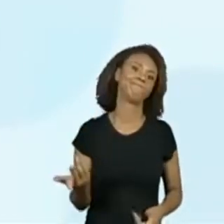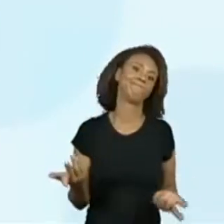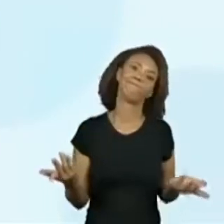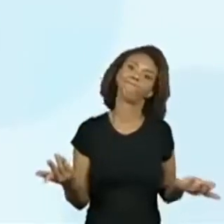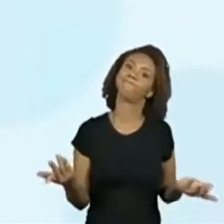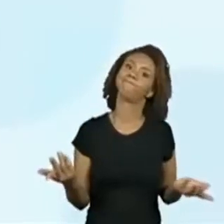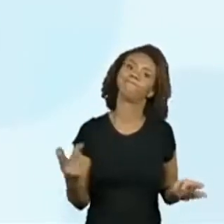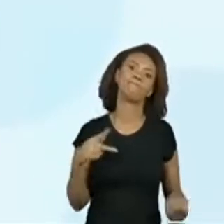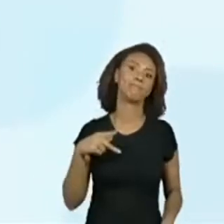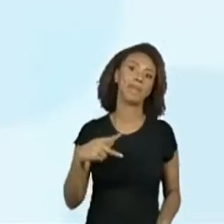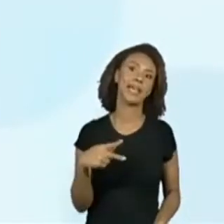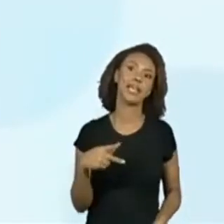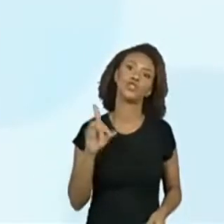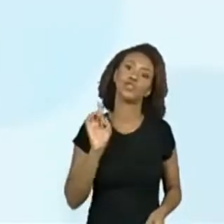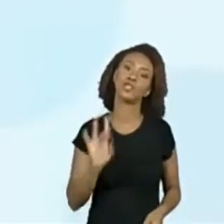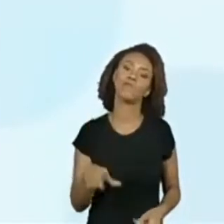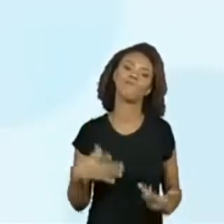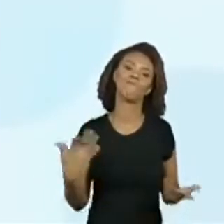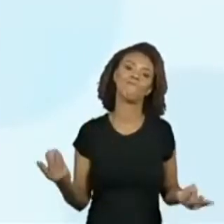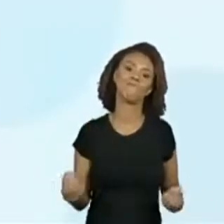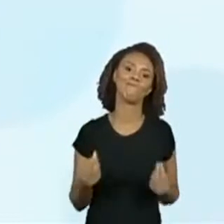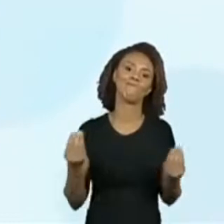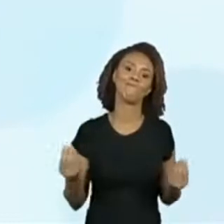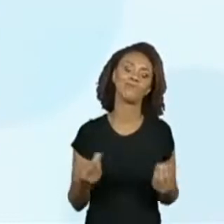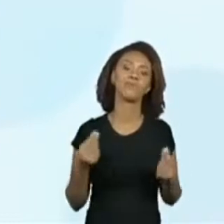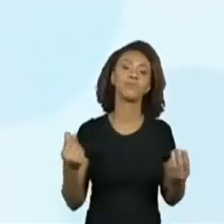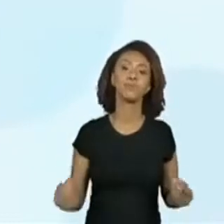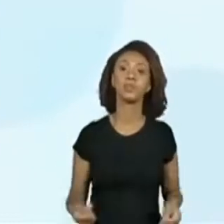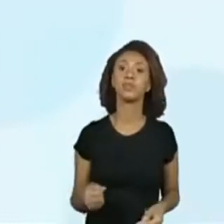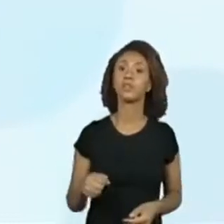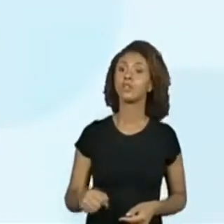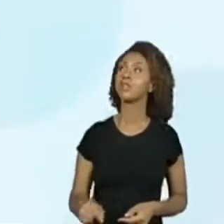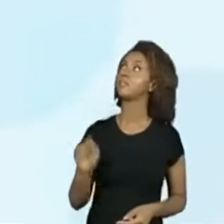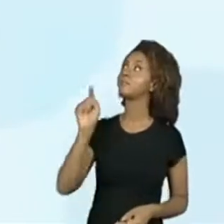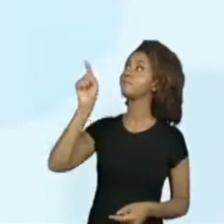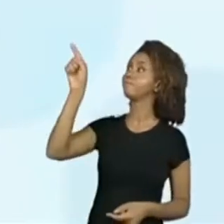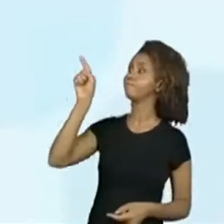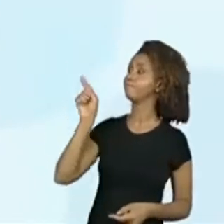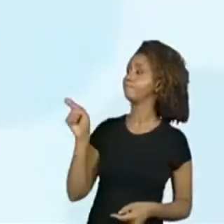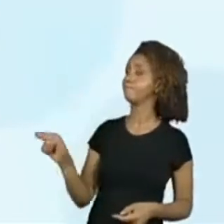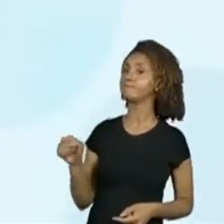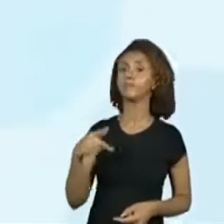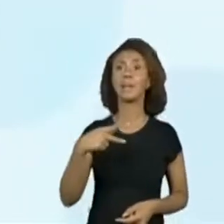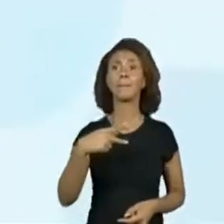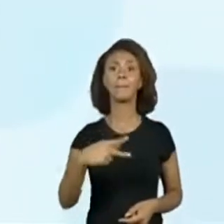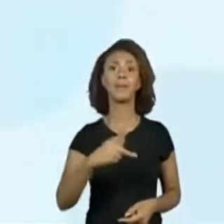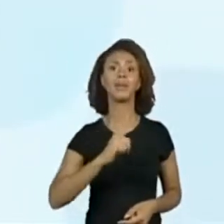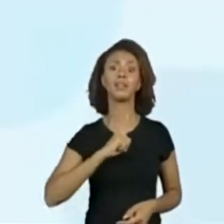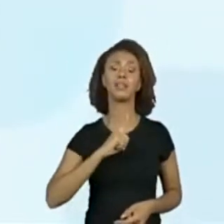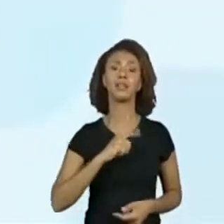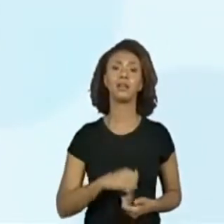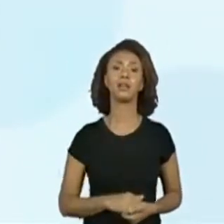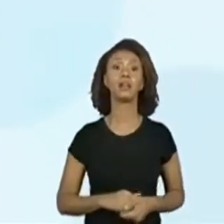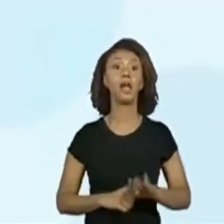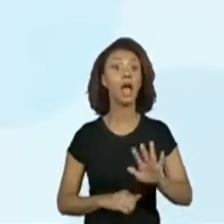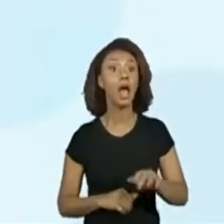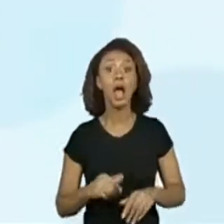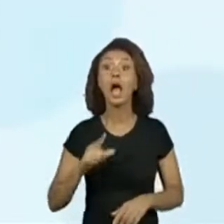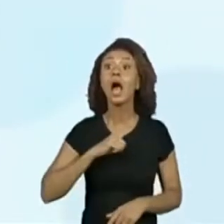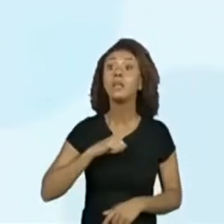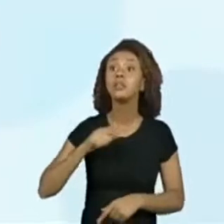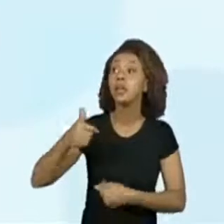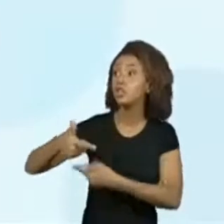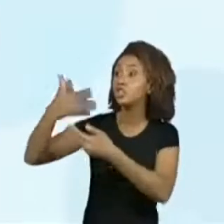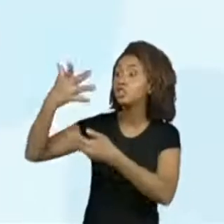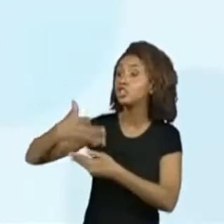Pé de lata. Temos duas que começam com a letra P. E agora? Estão falando, professora, para usar o E,